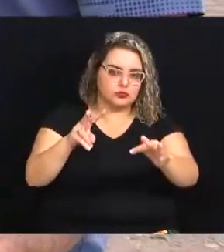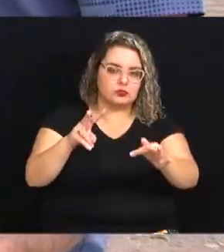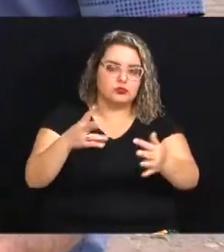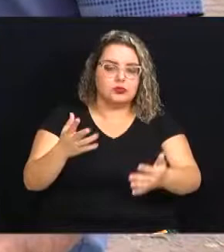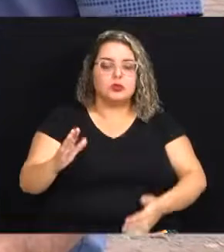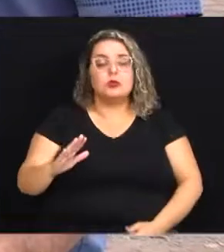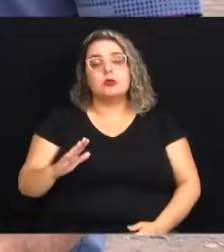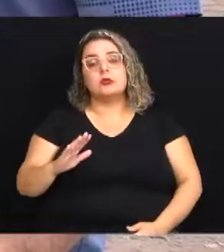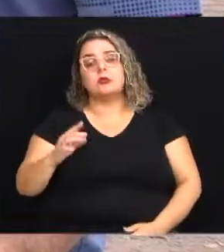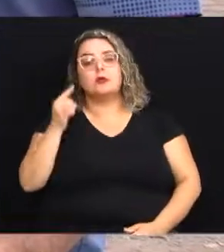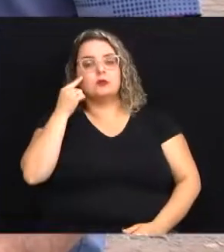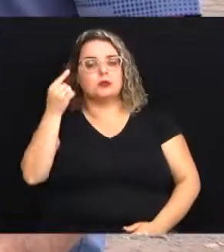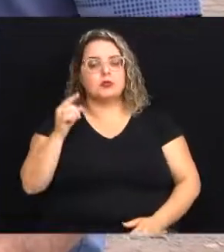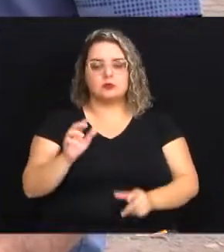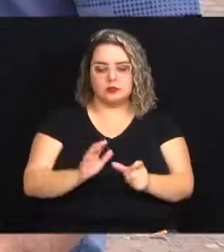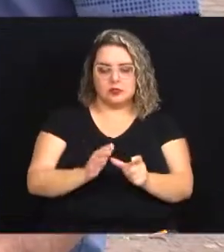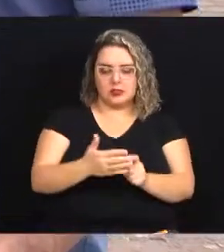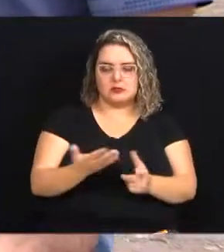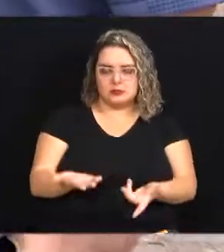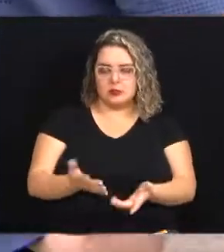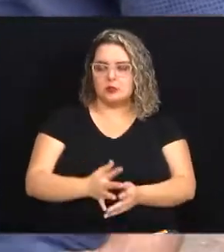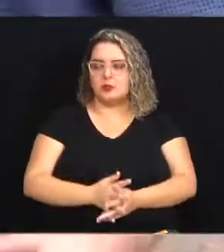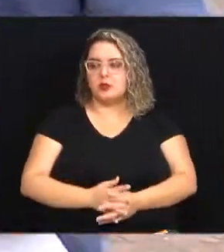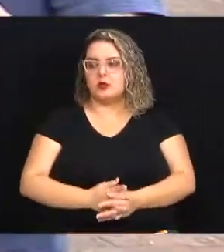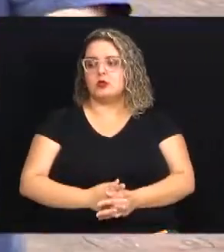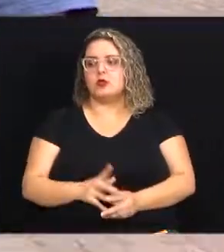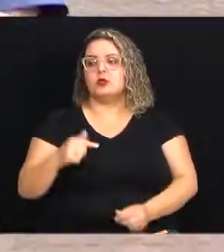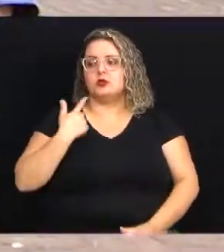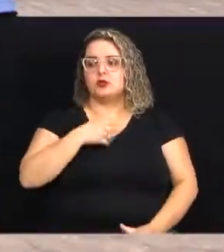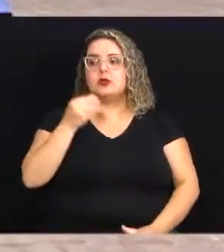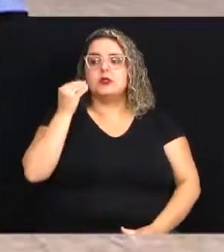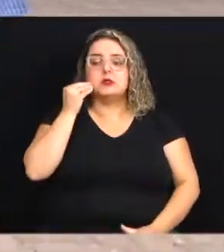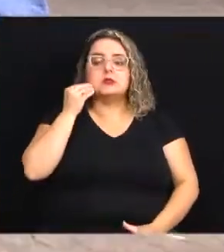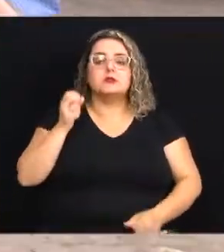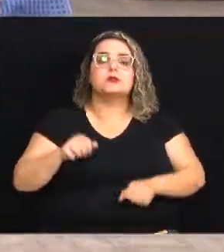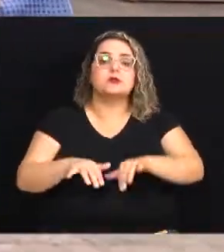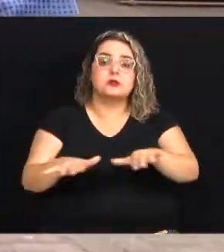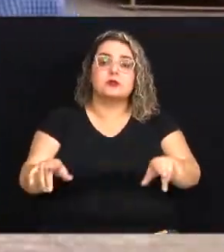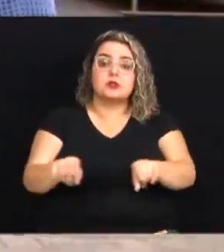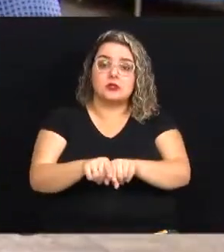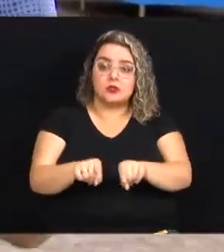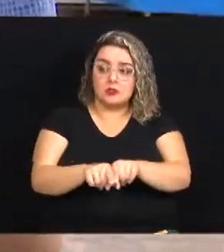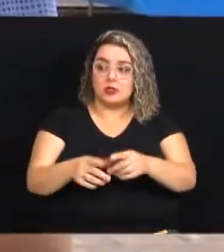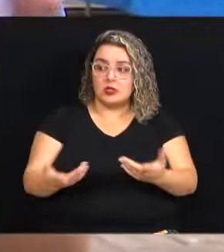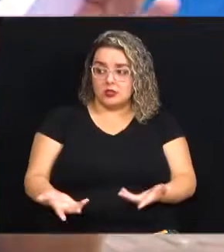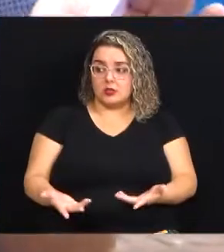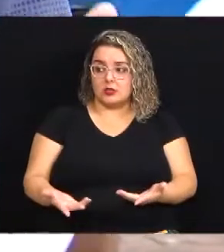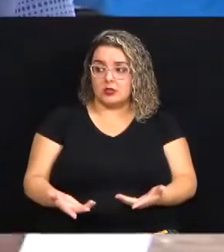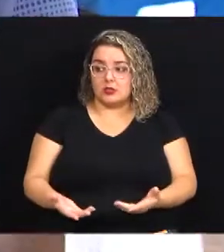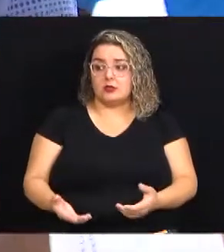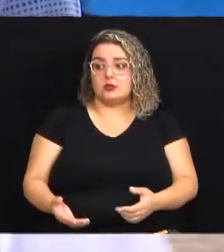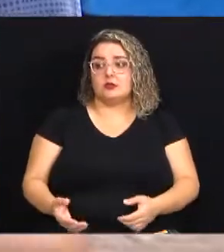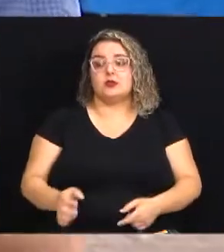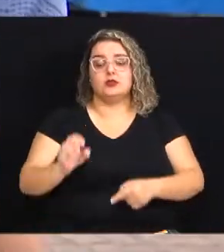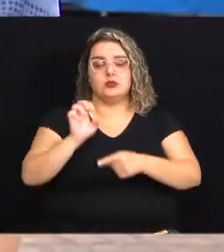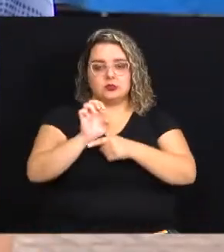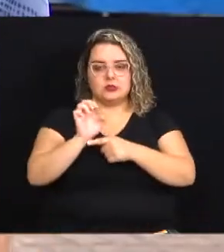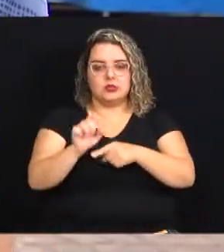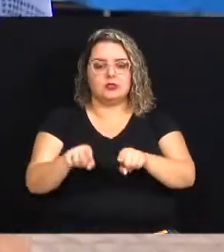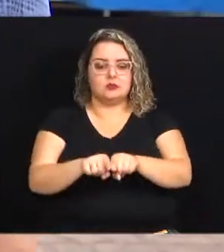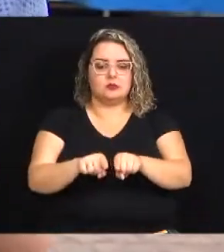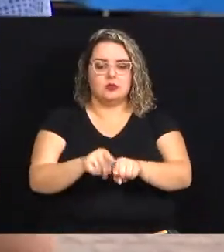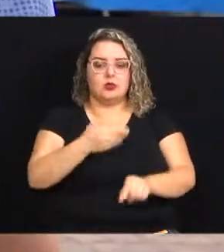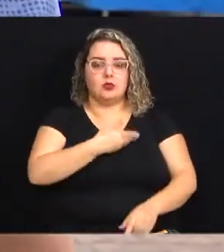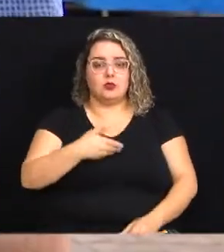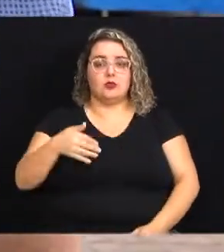quando a gente pensa nesse termo? Bom, nós estamos tentando agora expandir também na questão de Estado e Governo